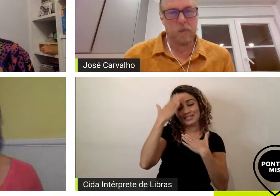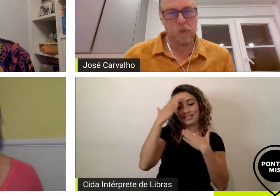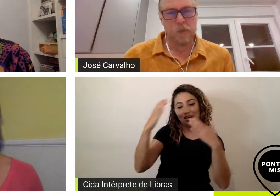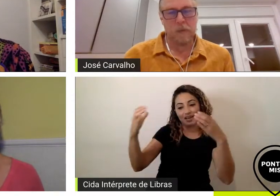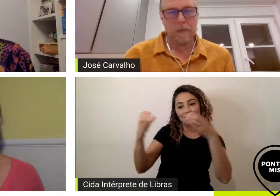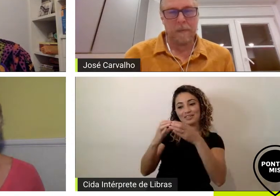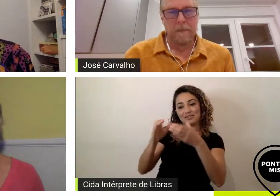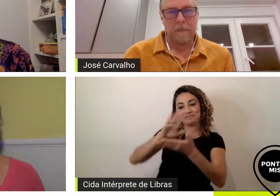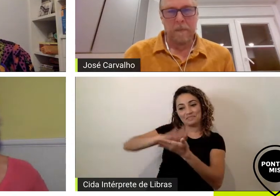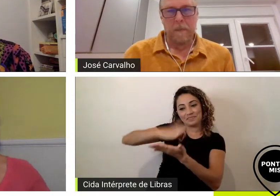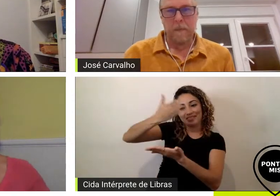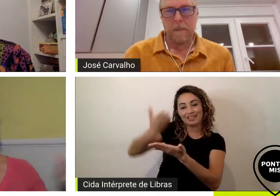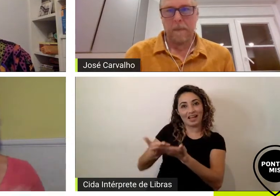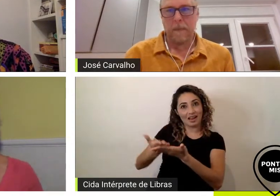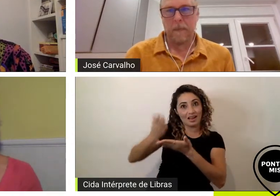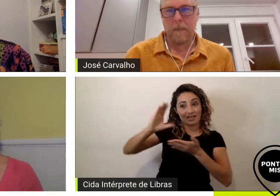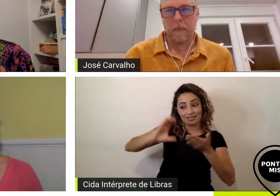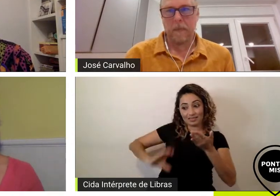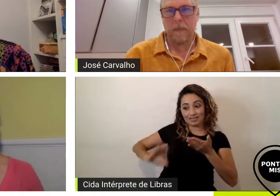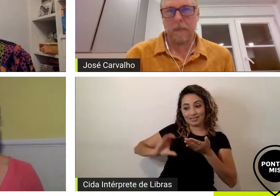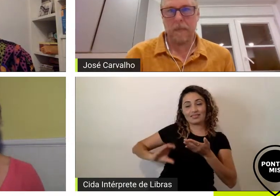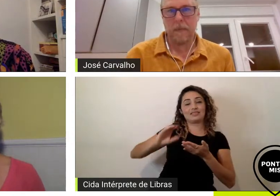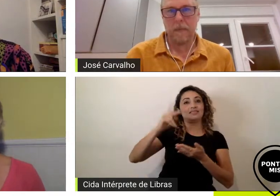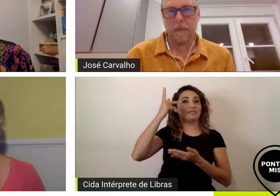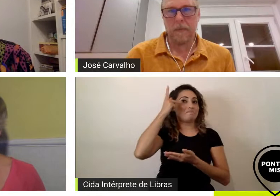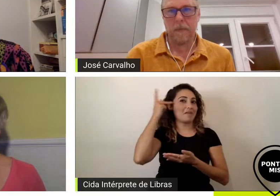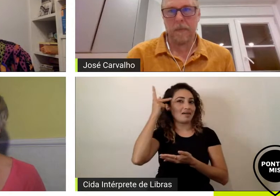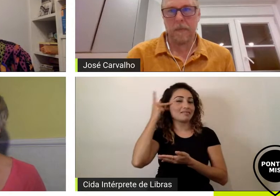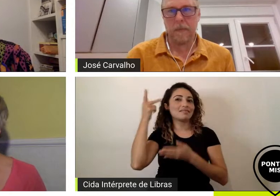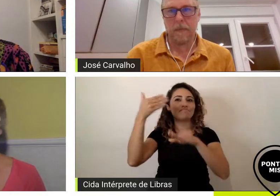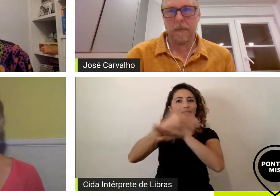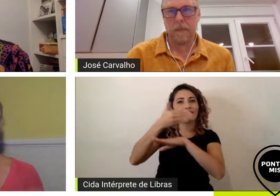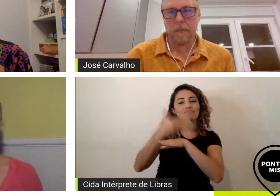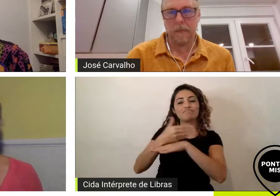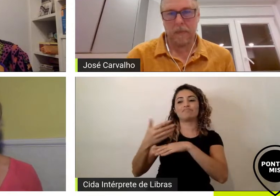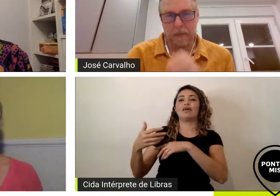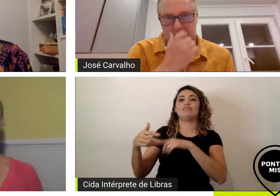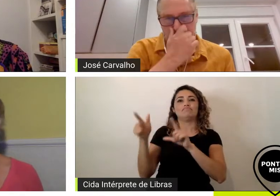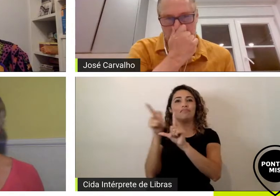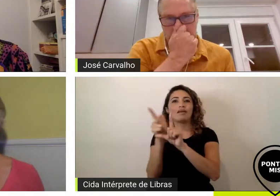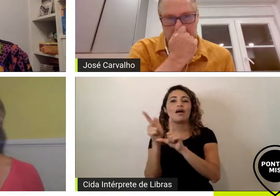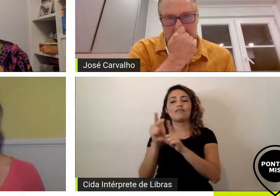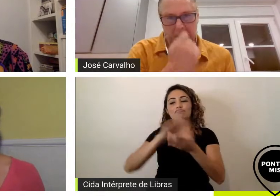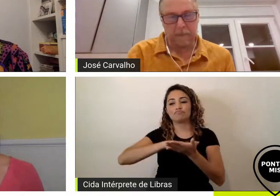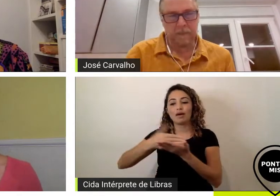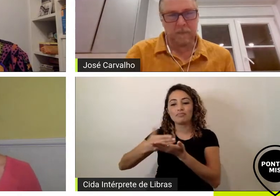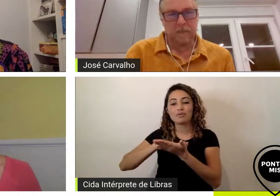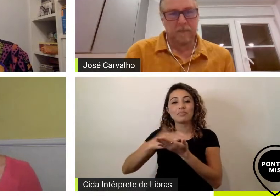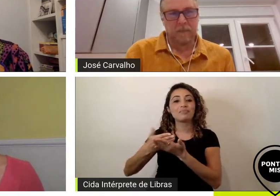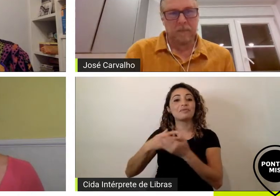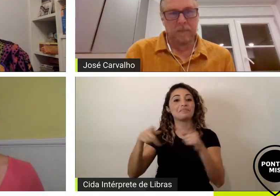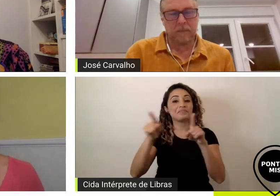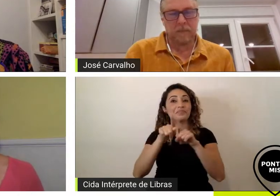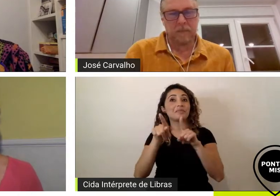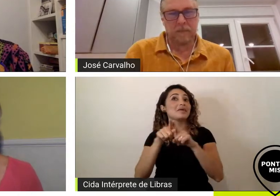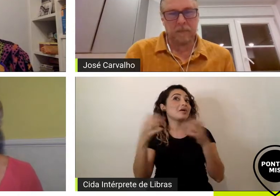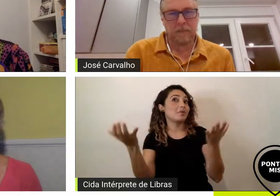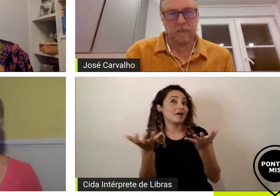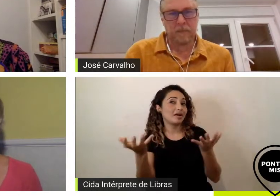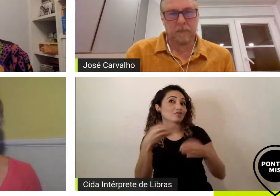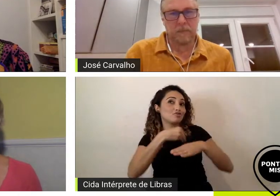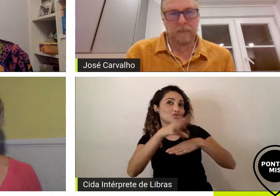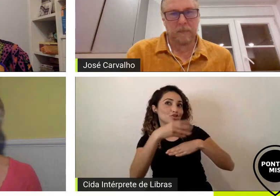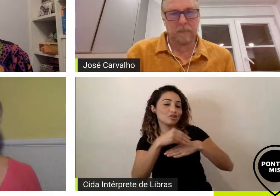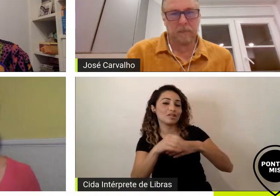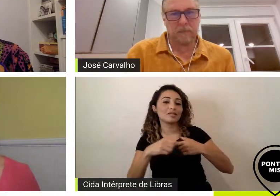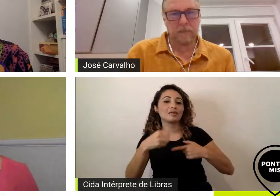tiveram aqui também toda a nossa live aí nas intérpretes e a indicação aqui do Pontos Mis é pra você